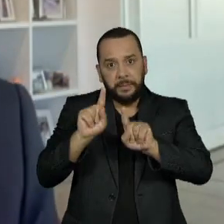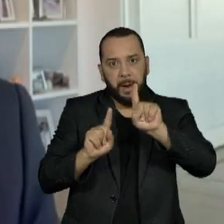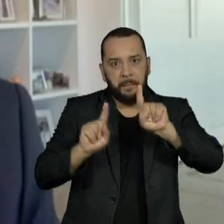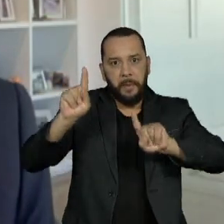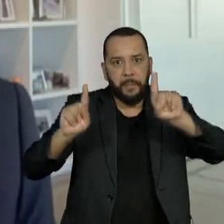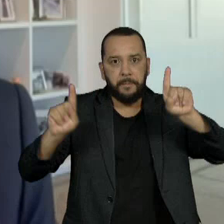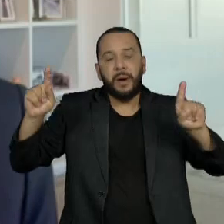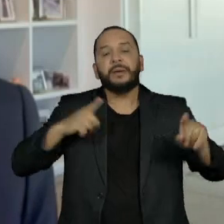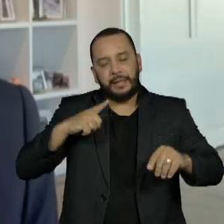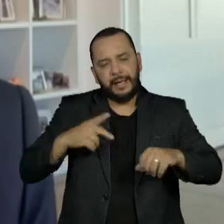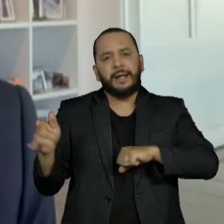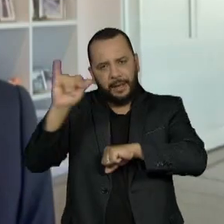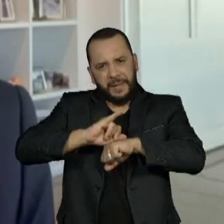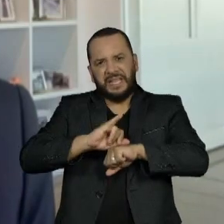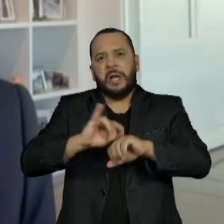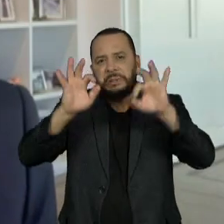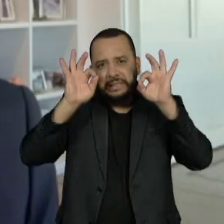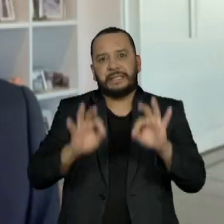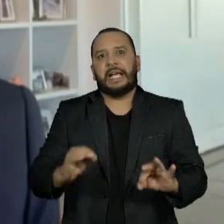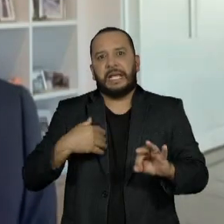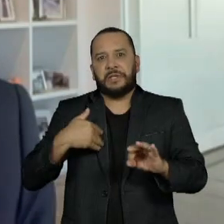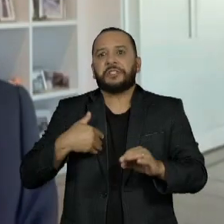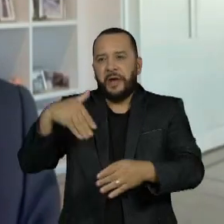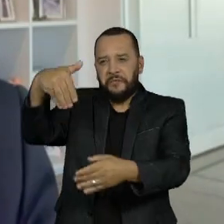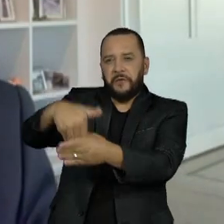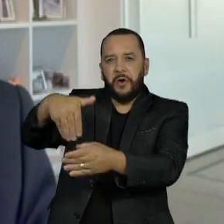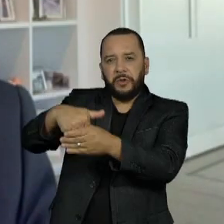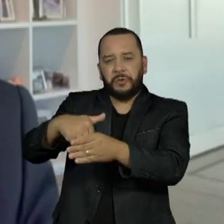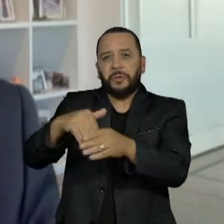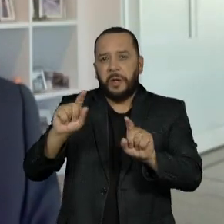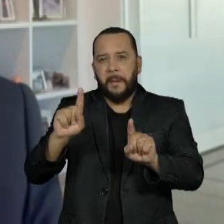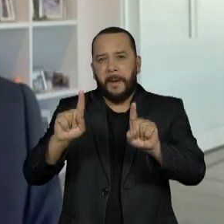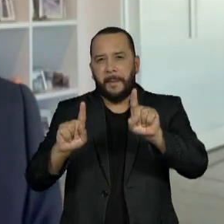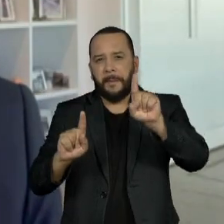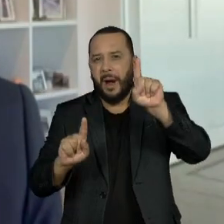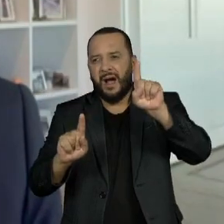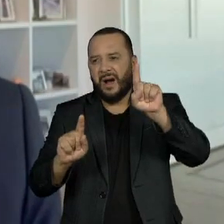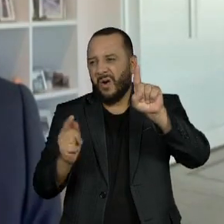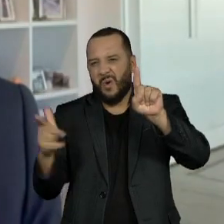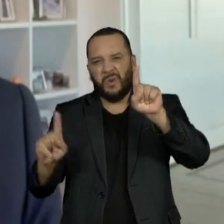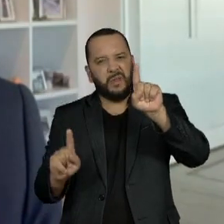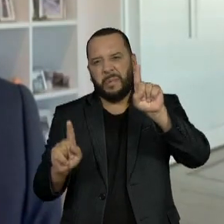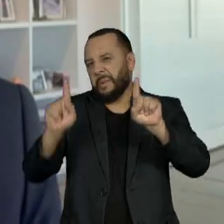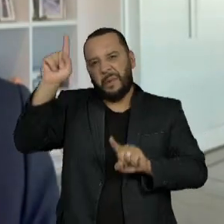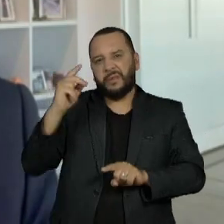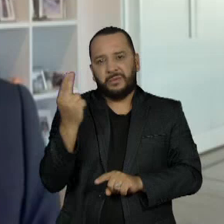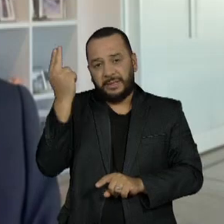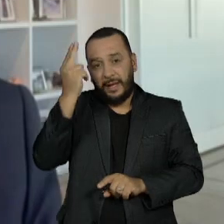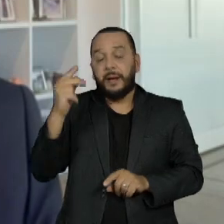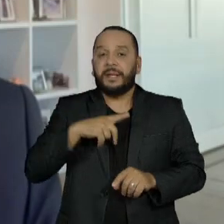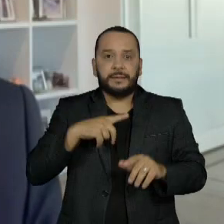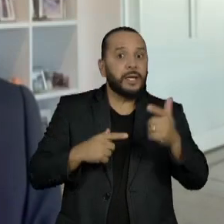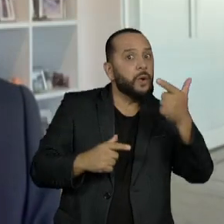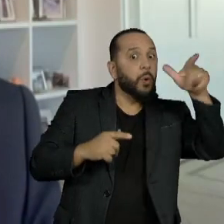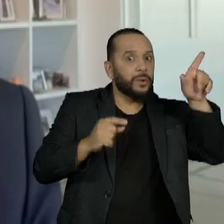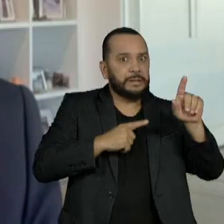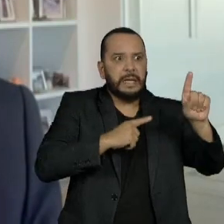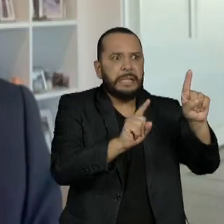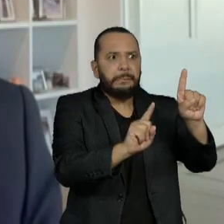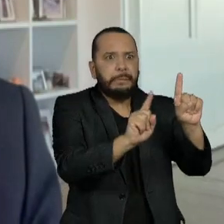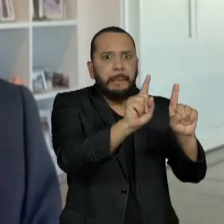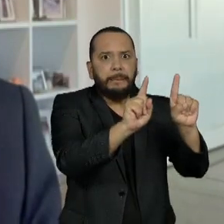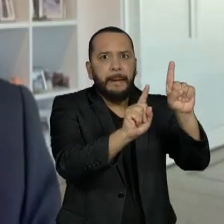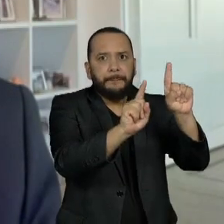definido, bem consolidado, com poucas chances de mudança. Mas há outras onde as disputas merecem ser